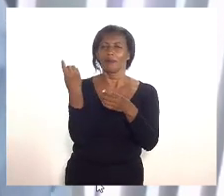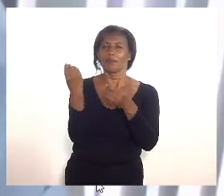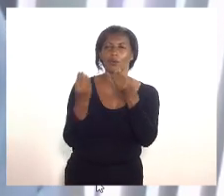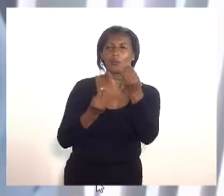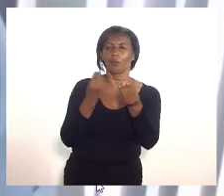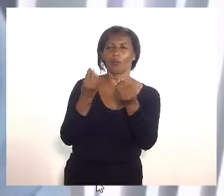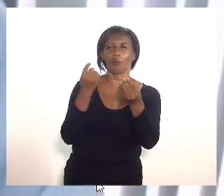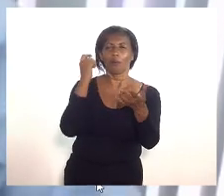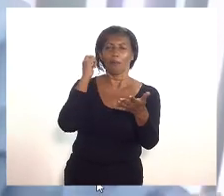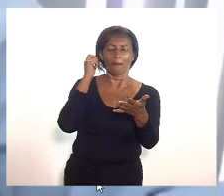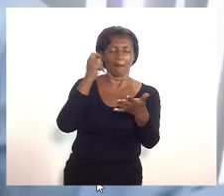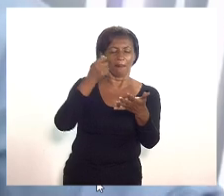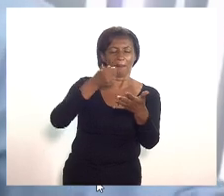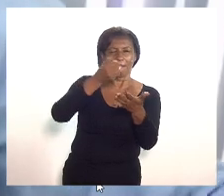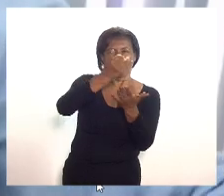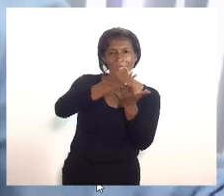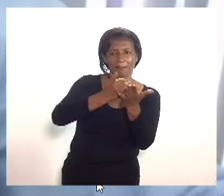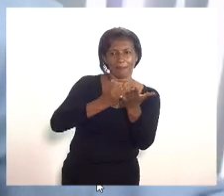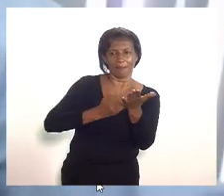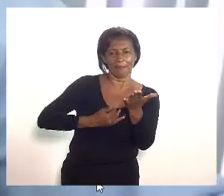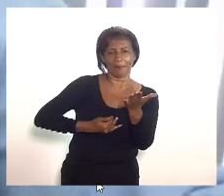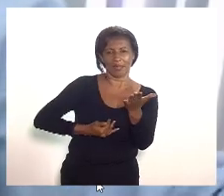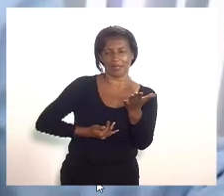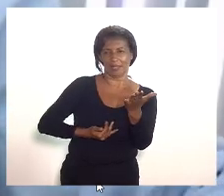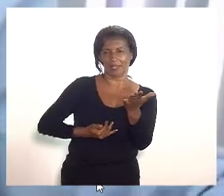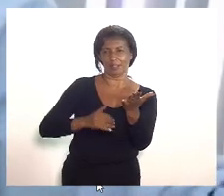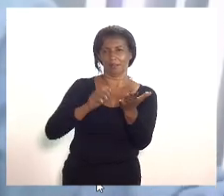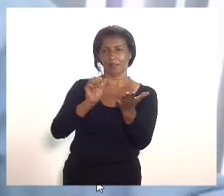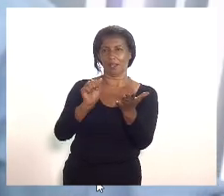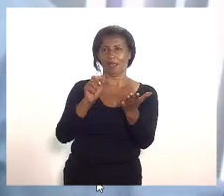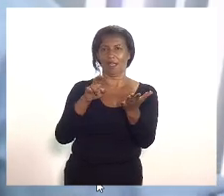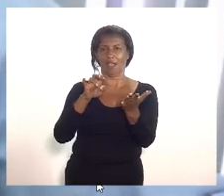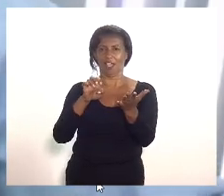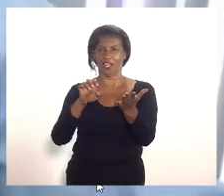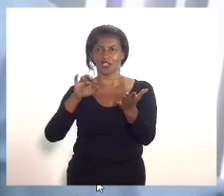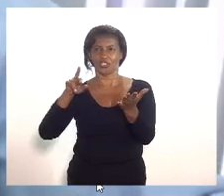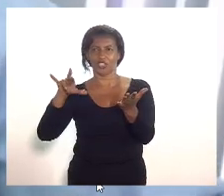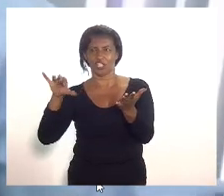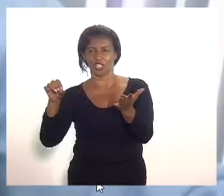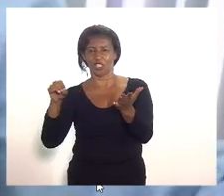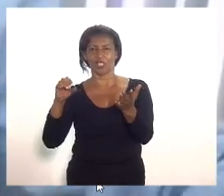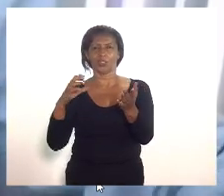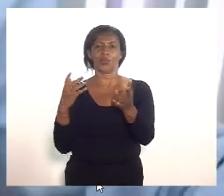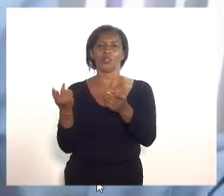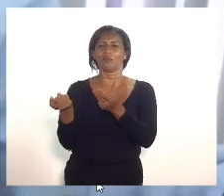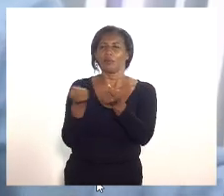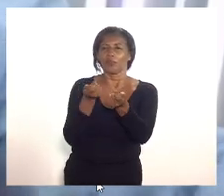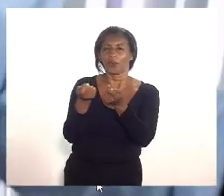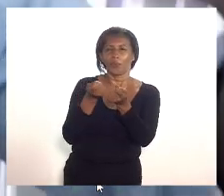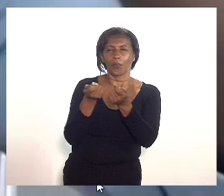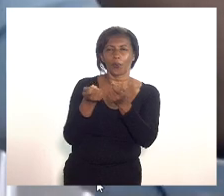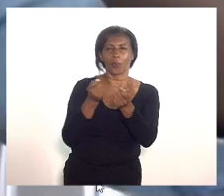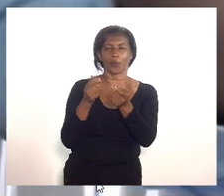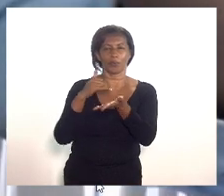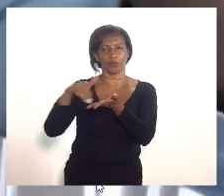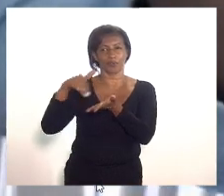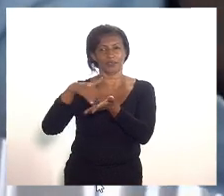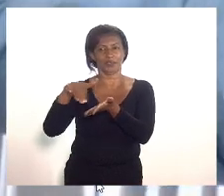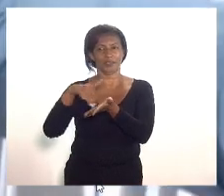esse comitê é formado pela AG Rio pela Secretaria de Desenvolvimento Econômico e